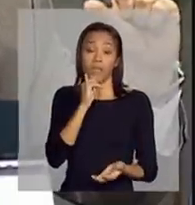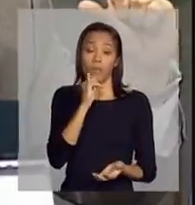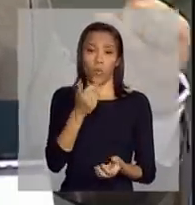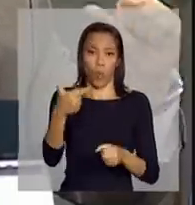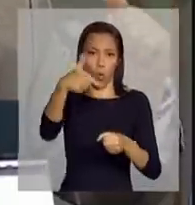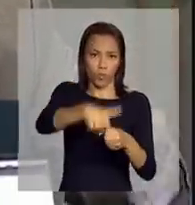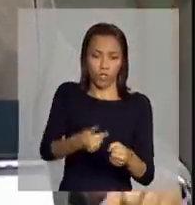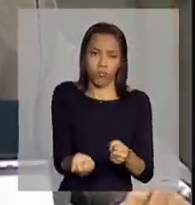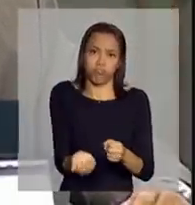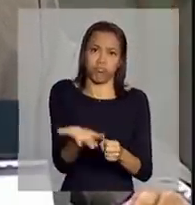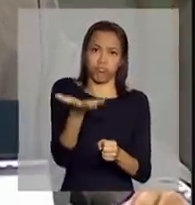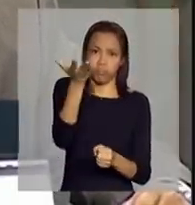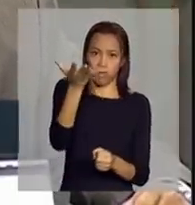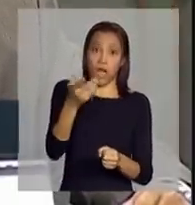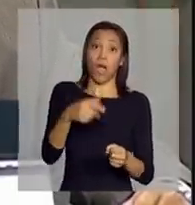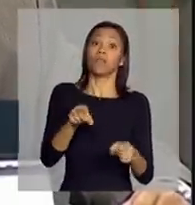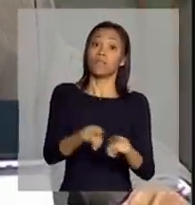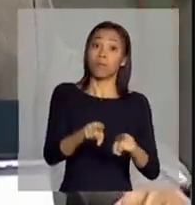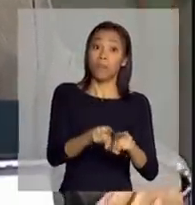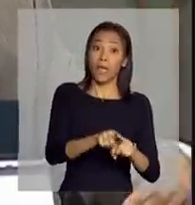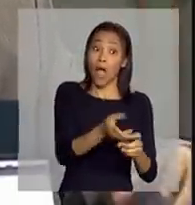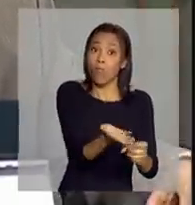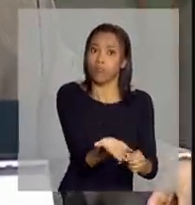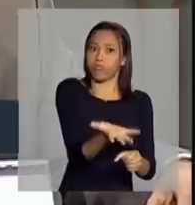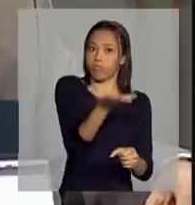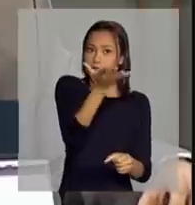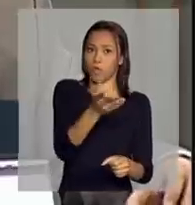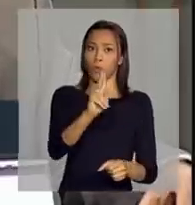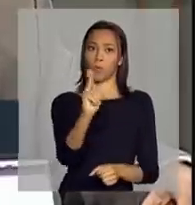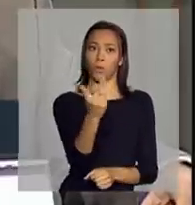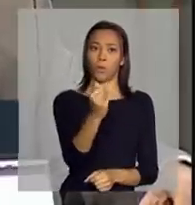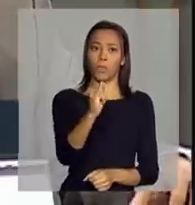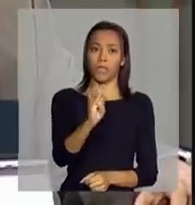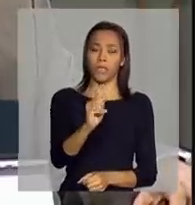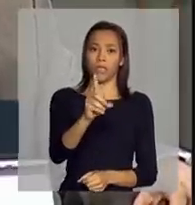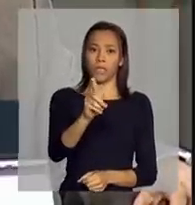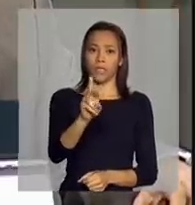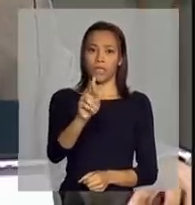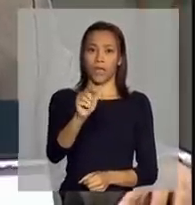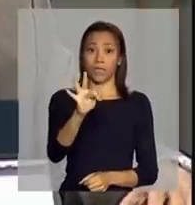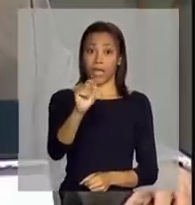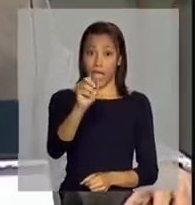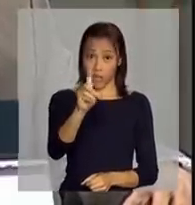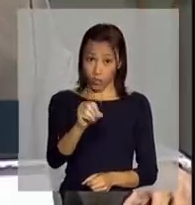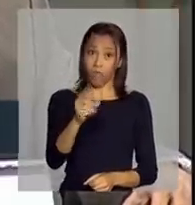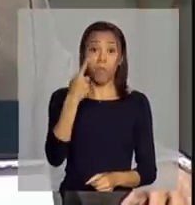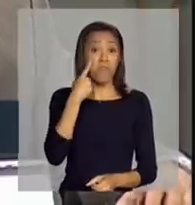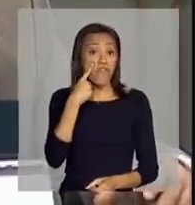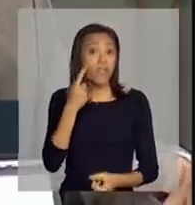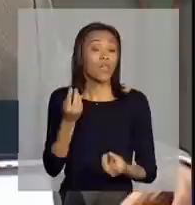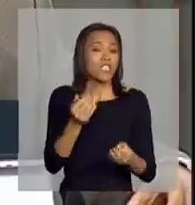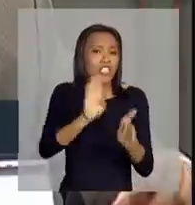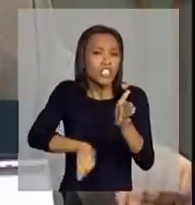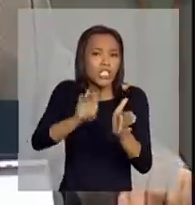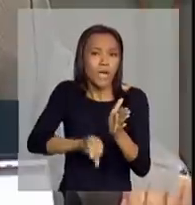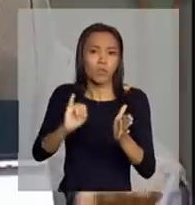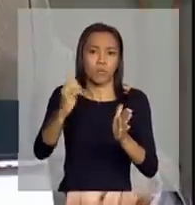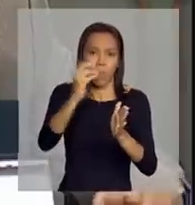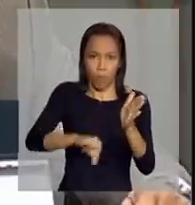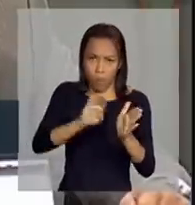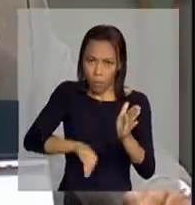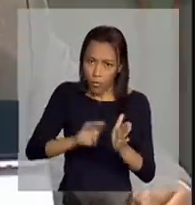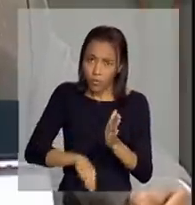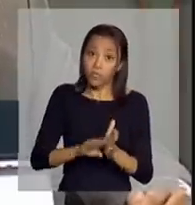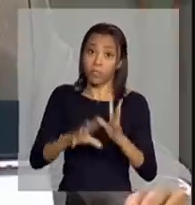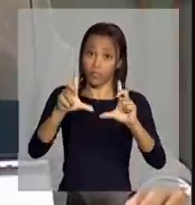melhorou um pouco essa rentabilidade do hidratado. Vão ser feitas medidas de desoneração, com certeza melhorarão ainda